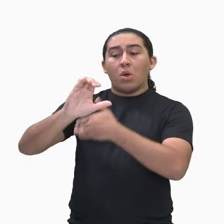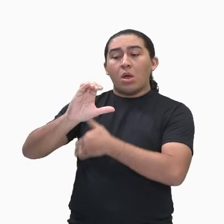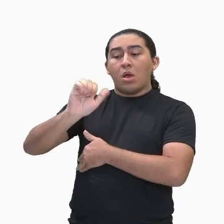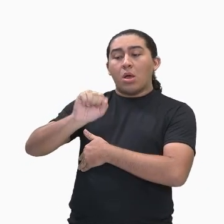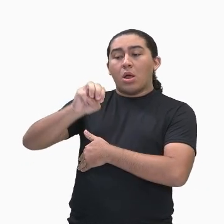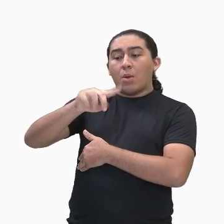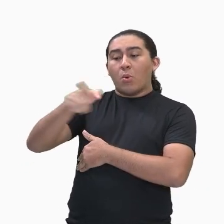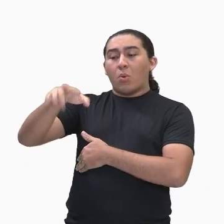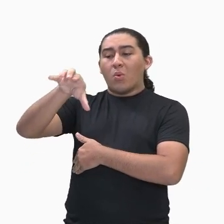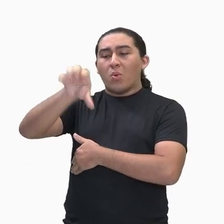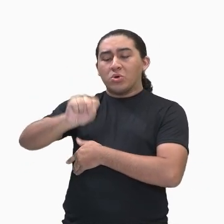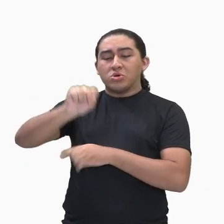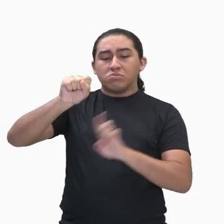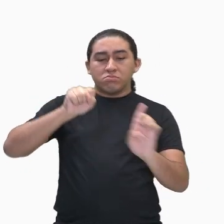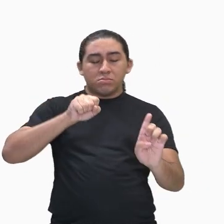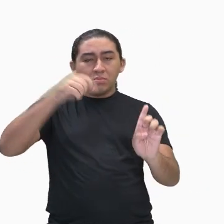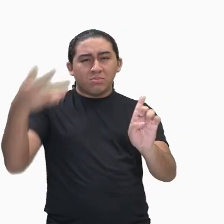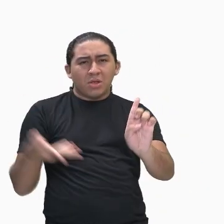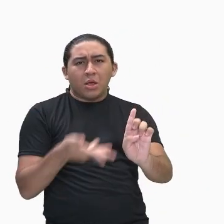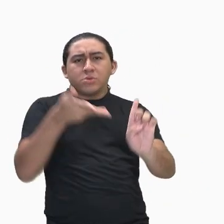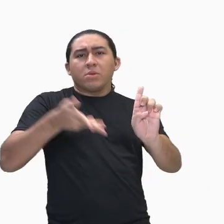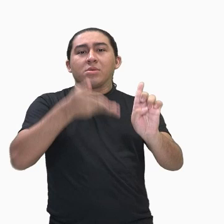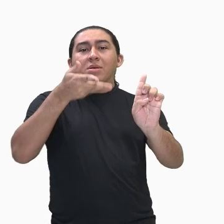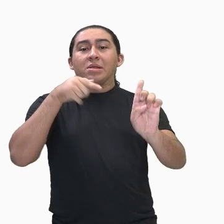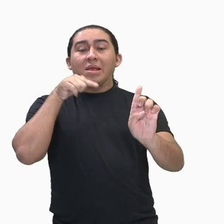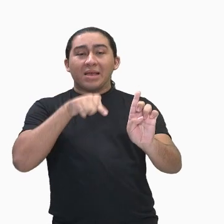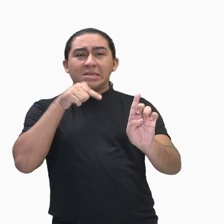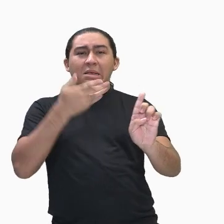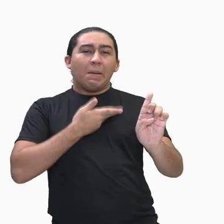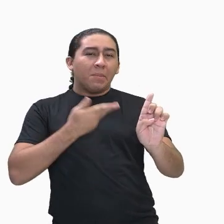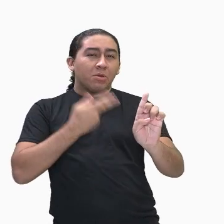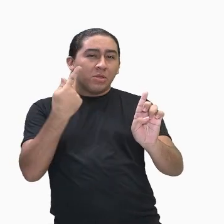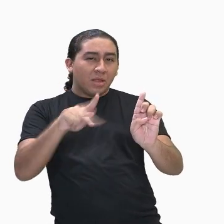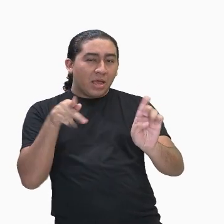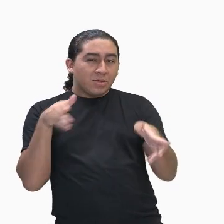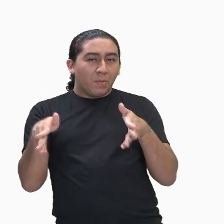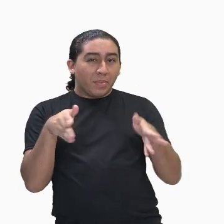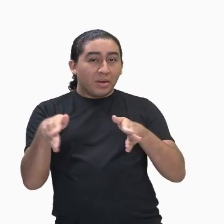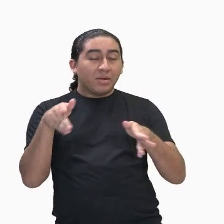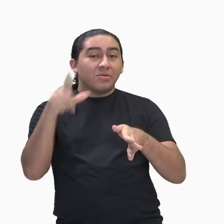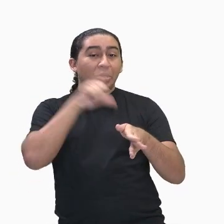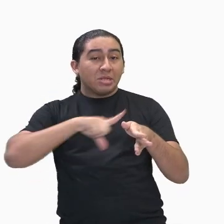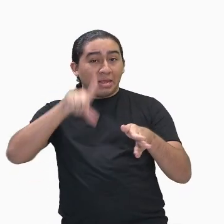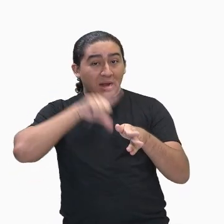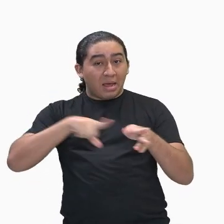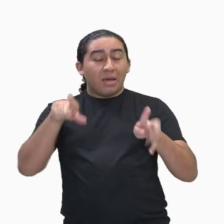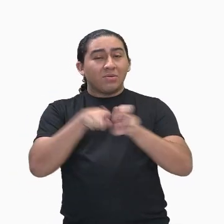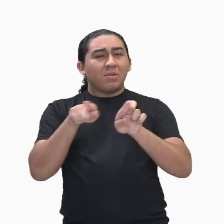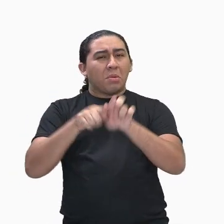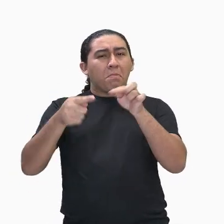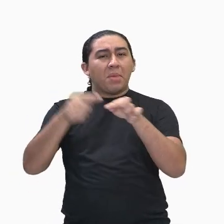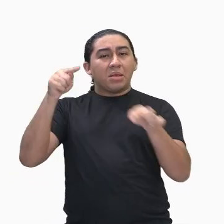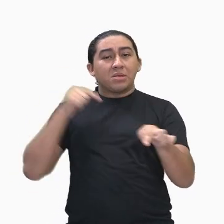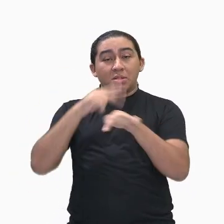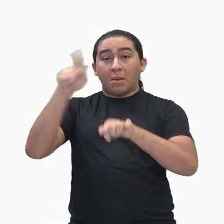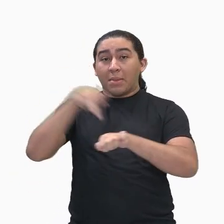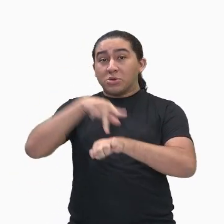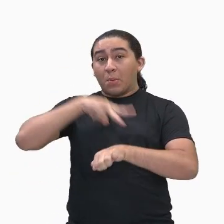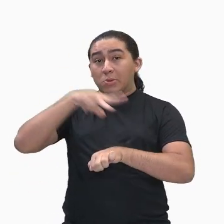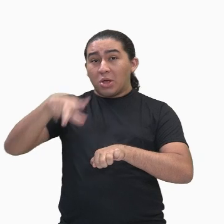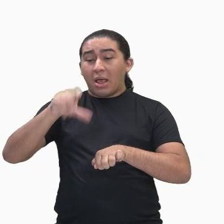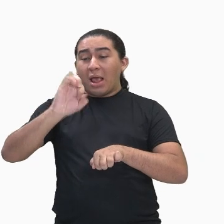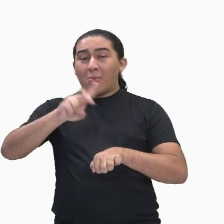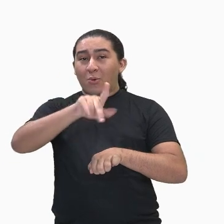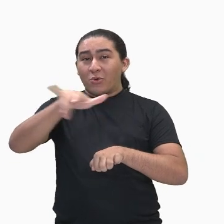elogiando, exaltando Camões, amigo da época, né? Que ele teve lá em Portugal. Camões, vocês